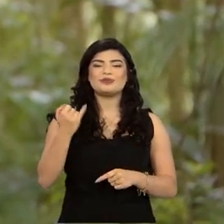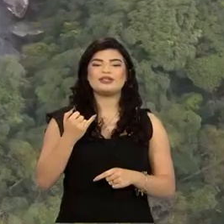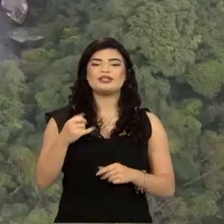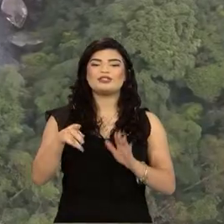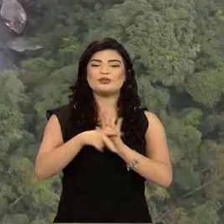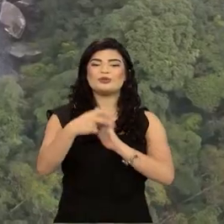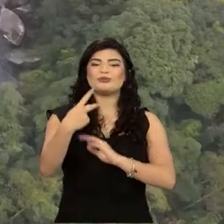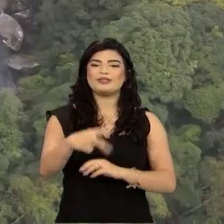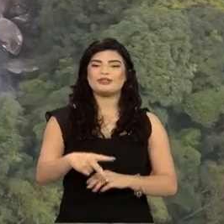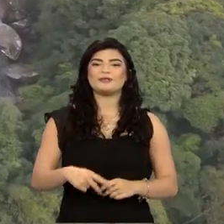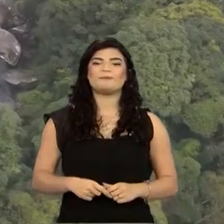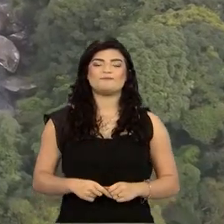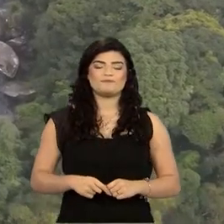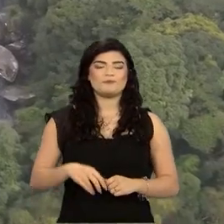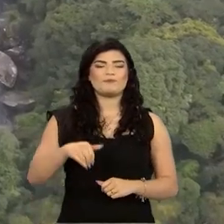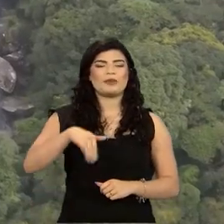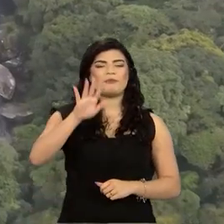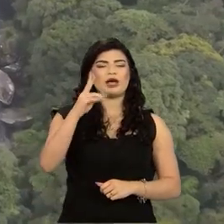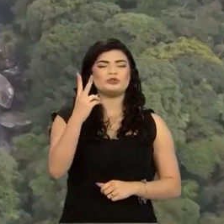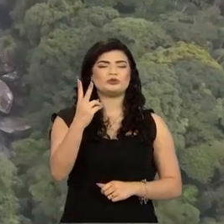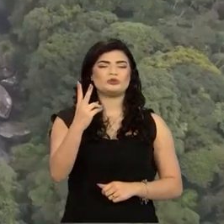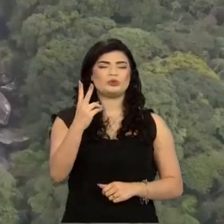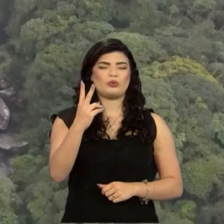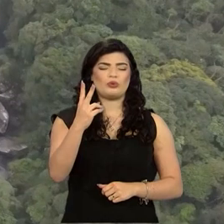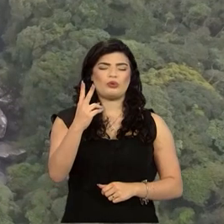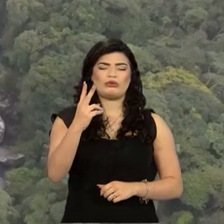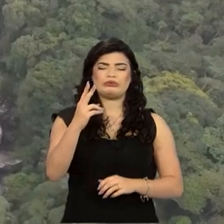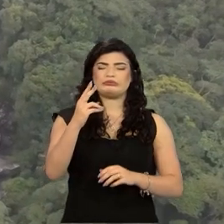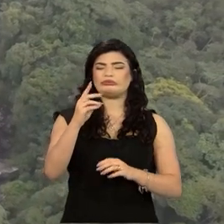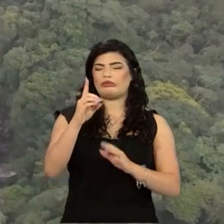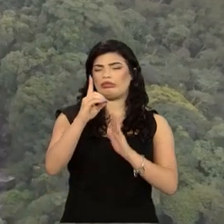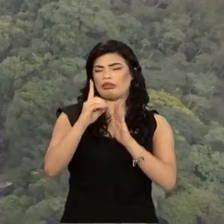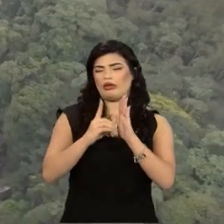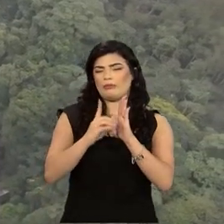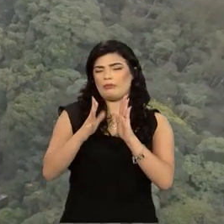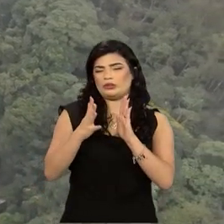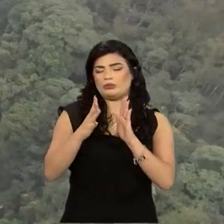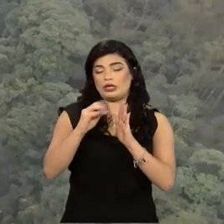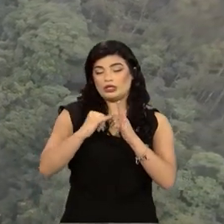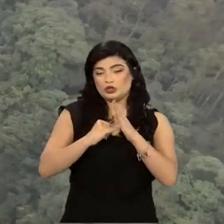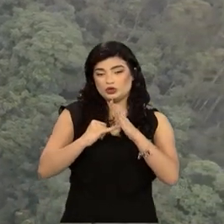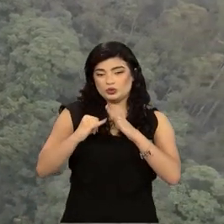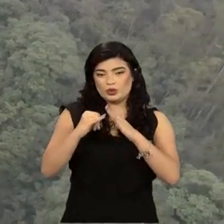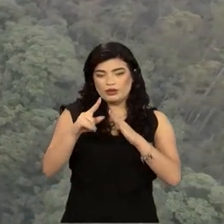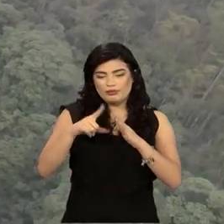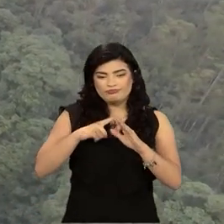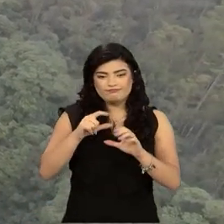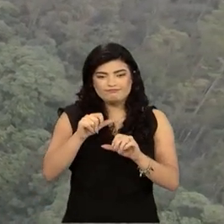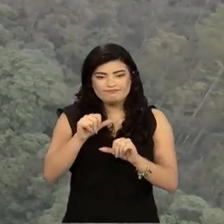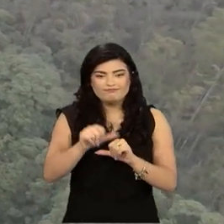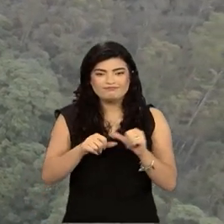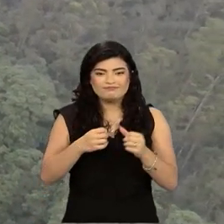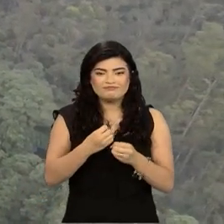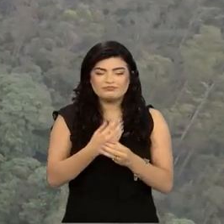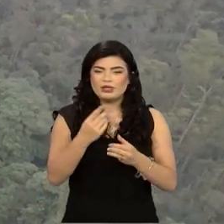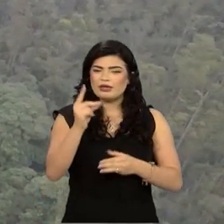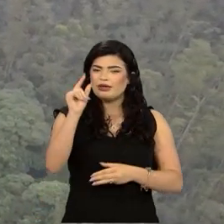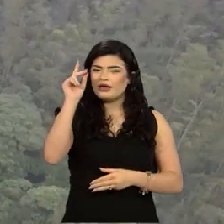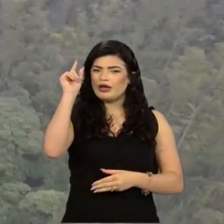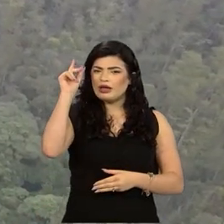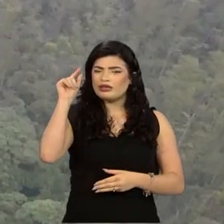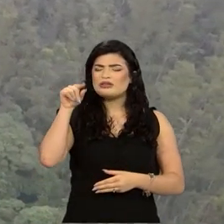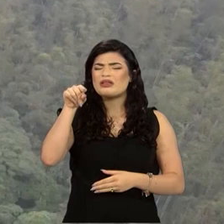propriedade. Em mais de duas décadas de atuação, o Instituto promoveu a transformação de uma antiga área